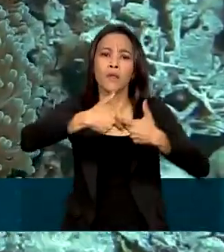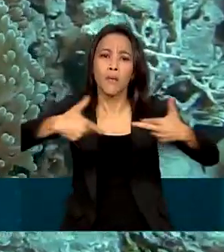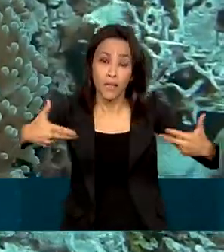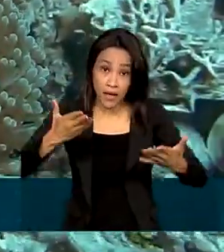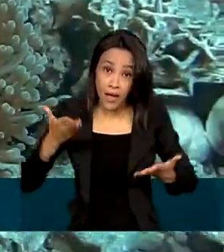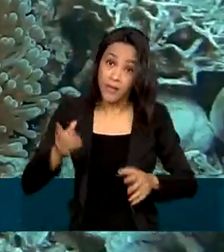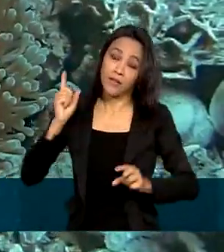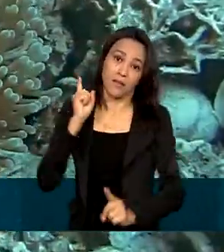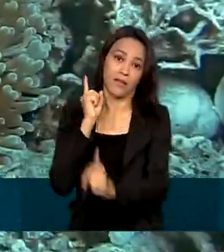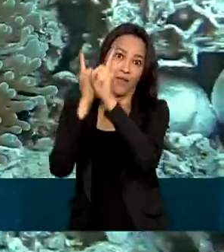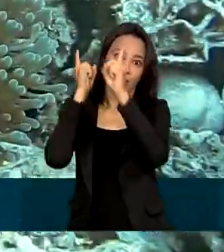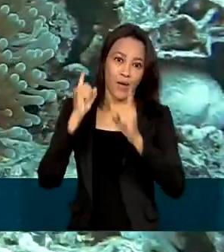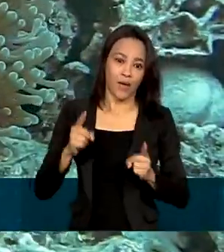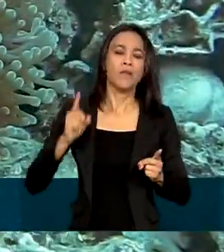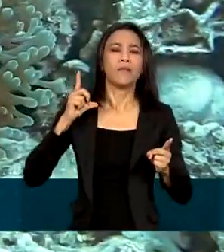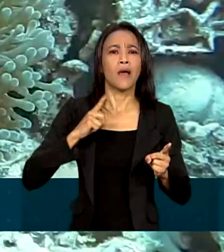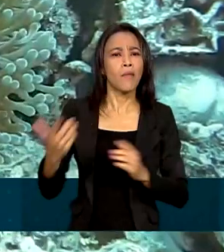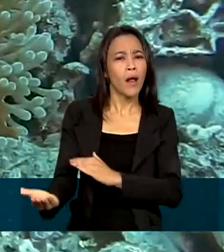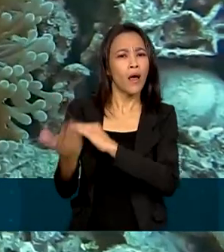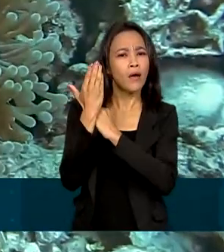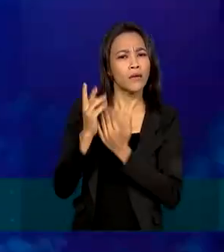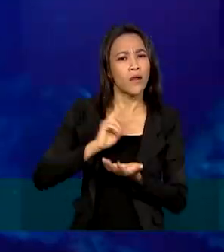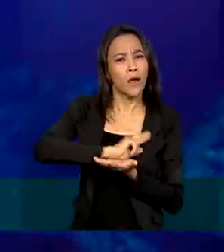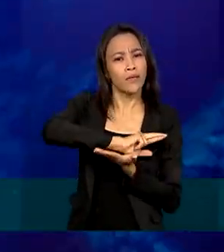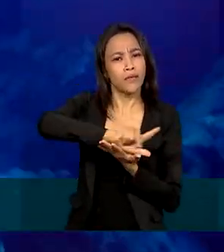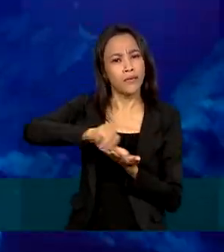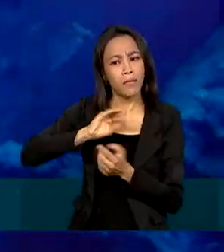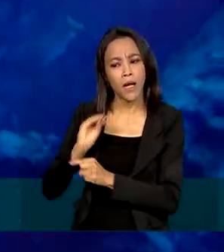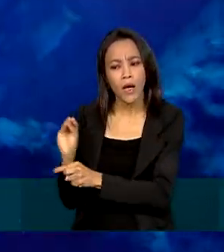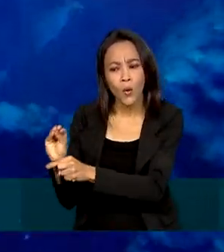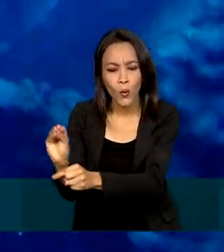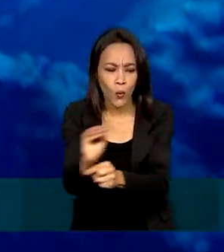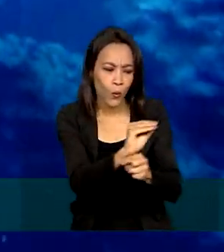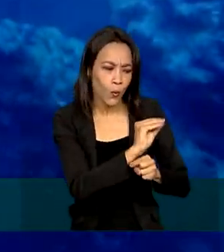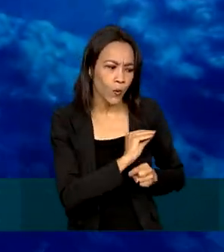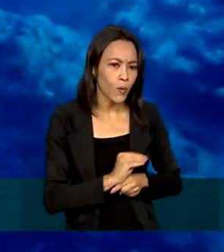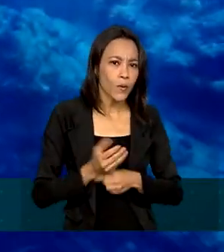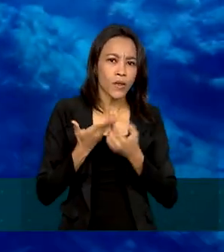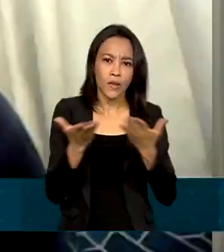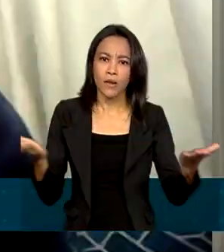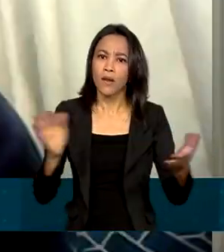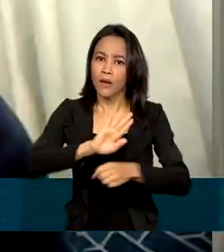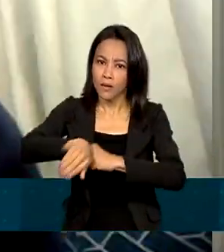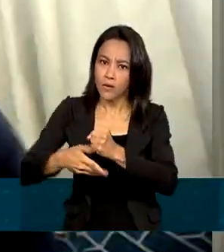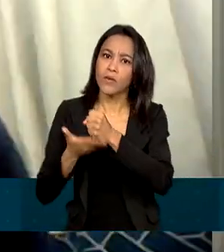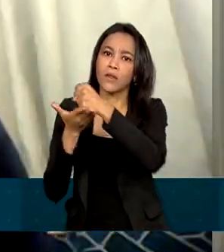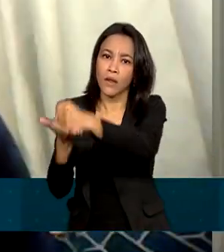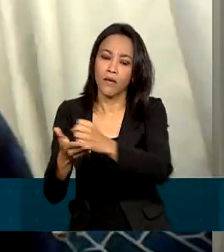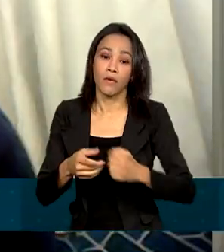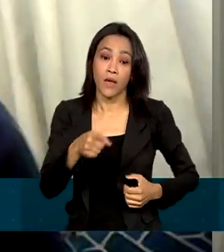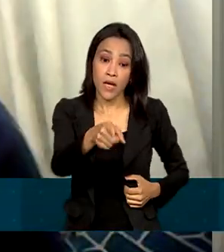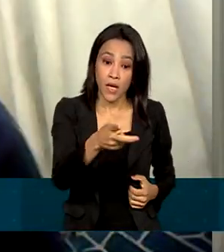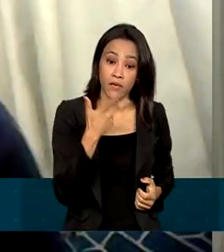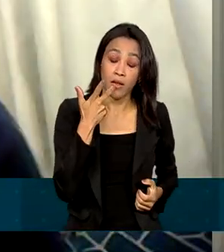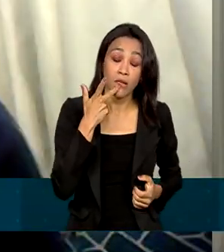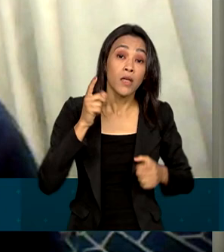A descoberta pode servir para uma série de ações de conservação e uso sustentável. Como é uma área muito